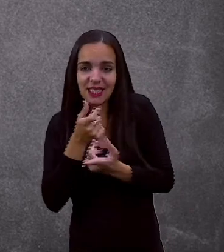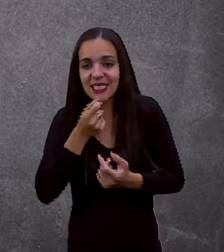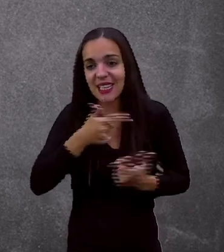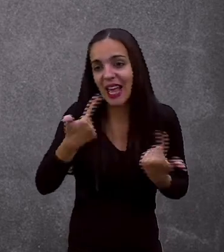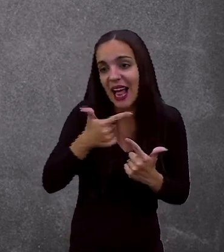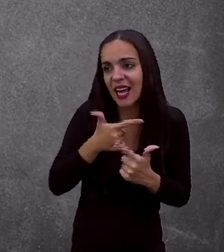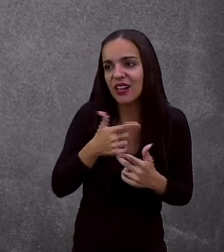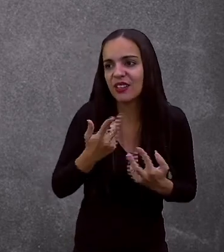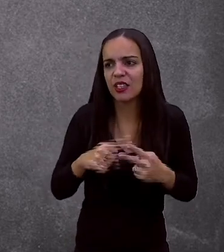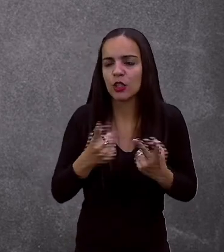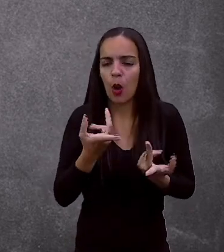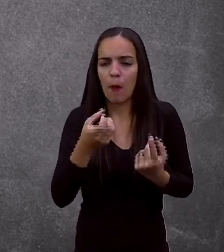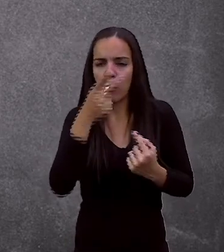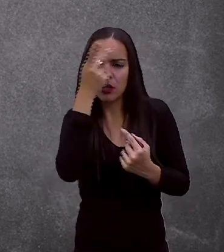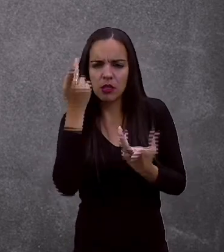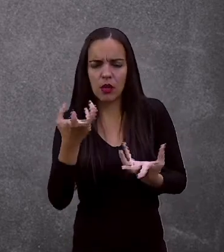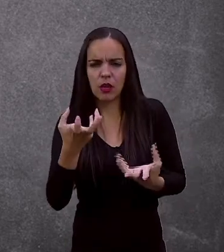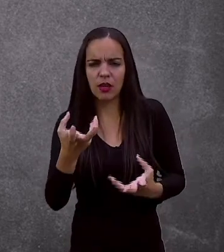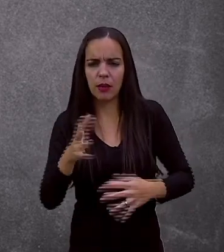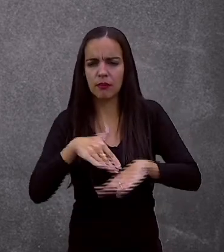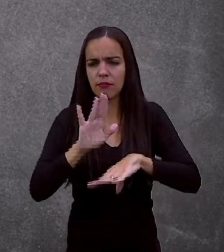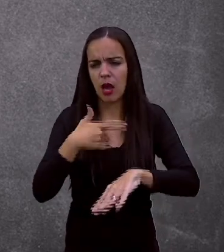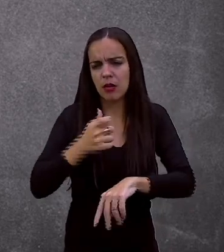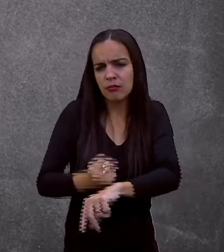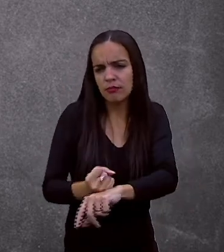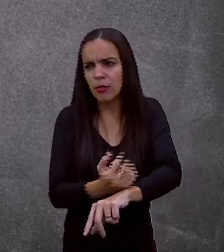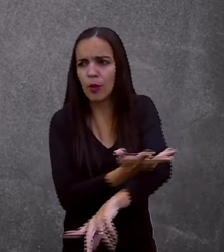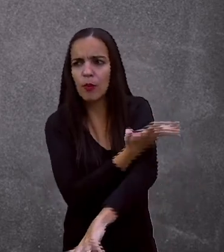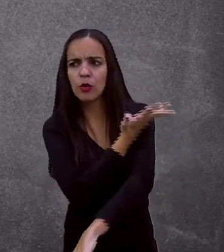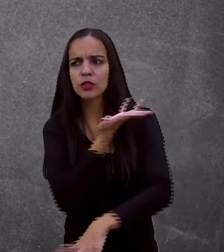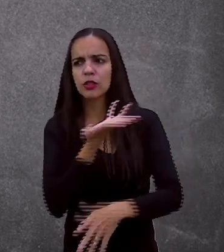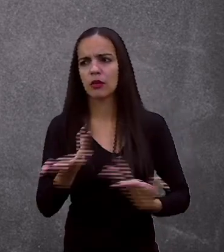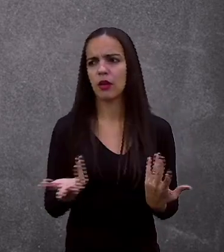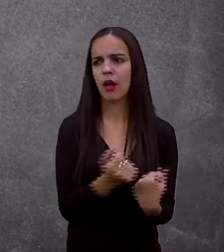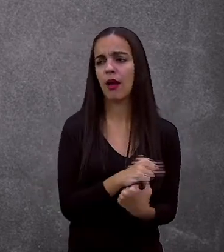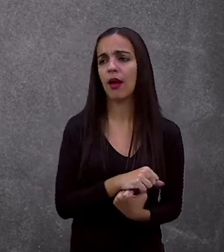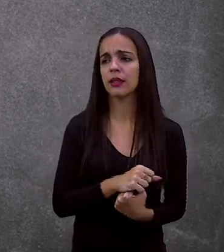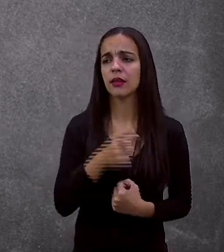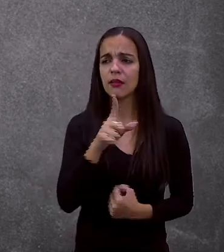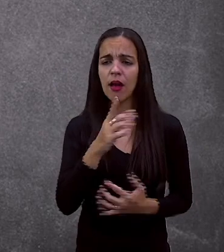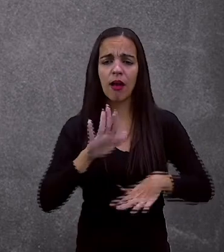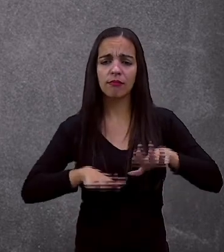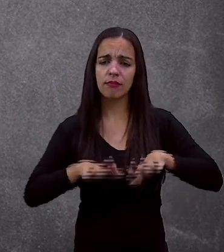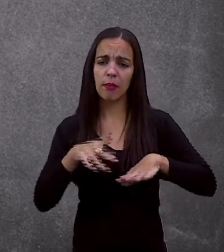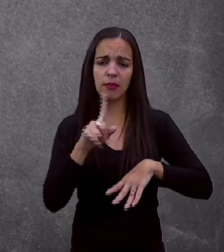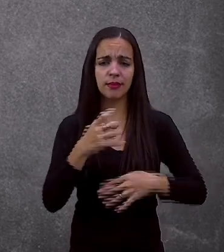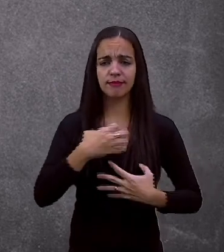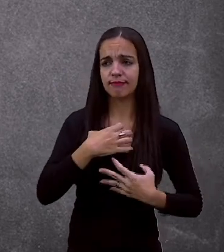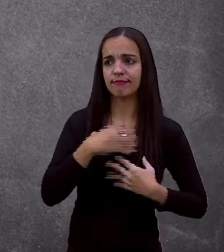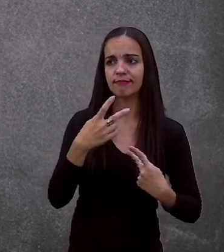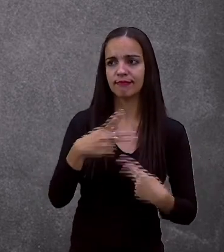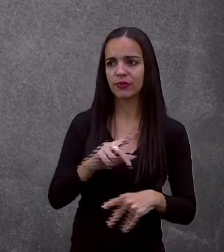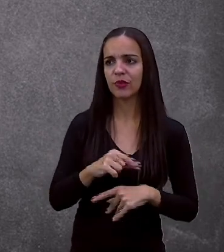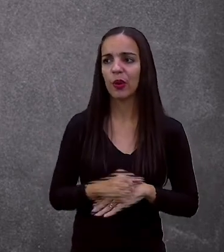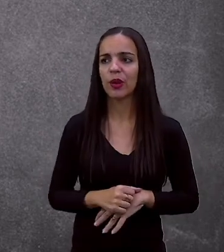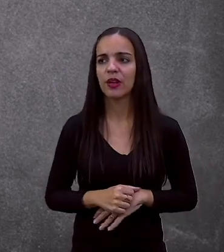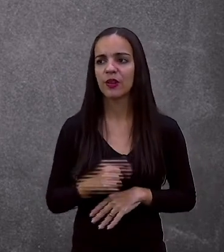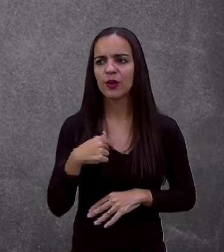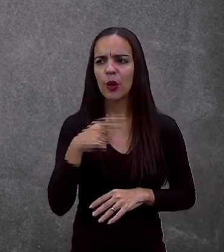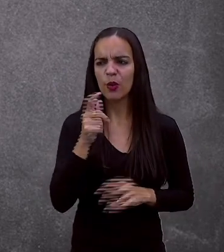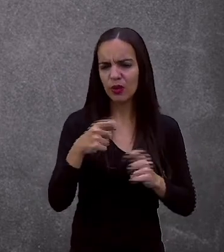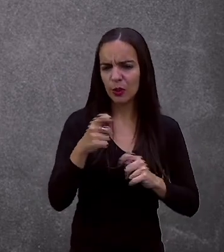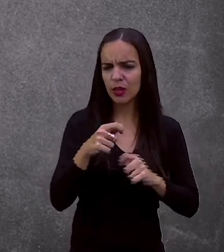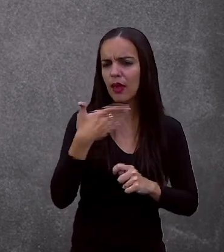Com um tom mais de suspense. E ao final. No desfecho. Você vai contar. Como que. Encerrou essa história. Porque é assim que funciona. Uma